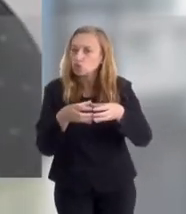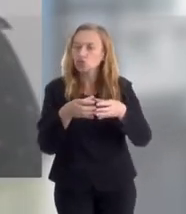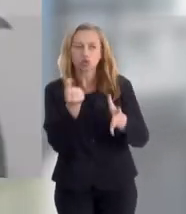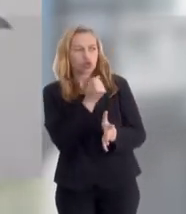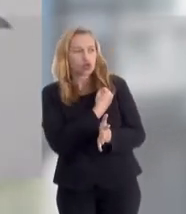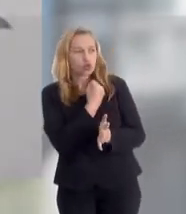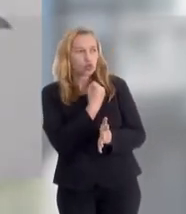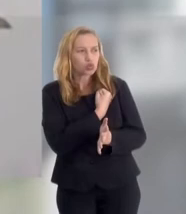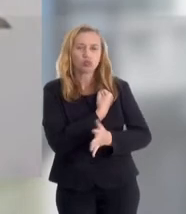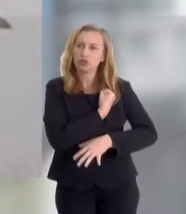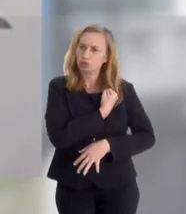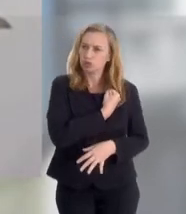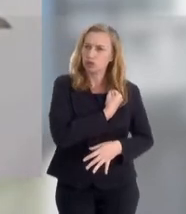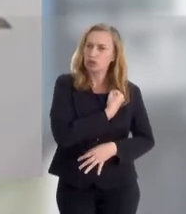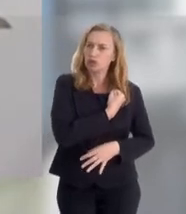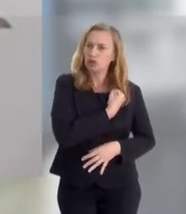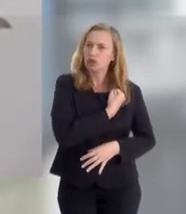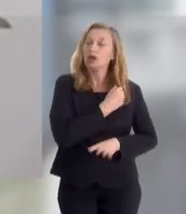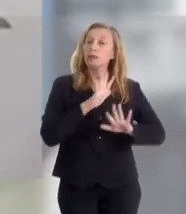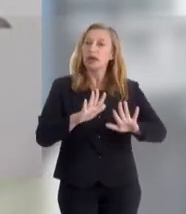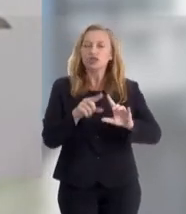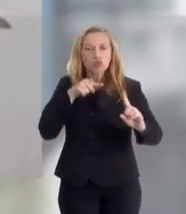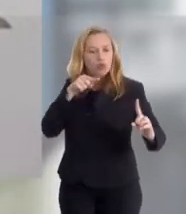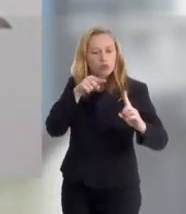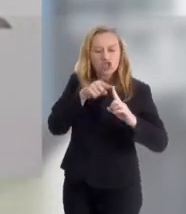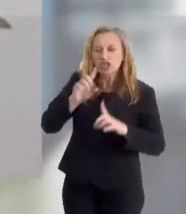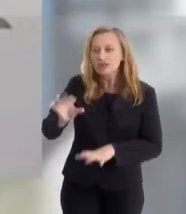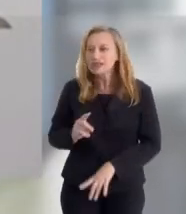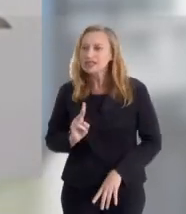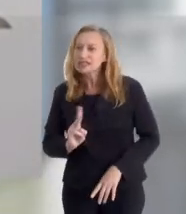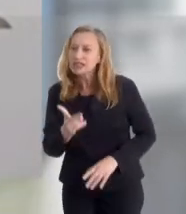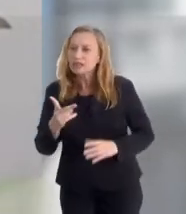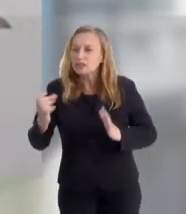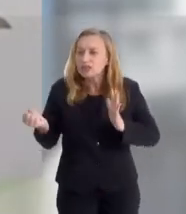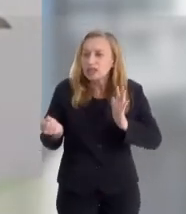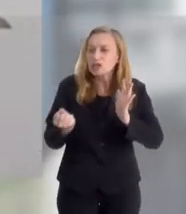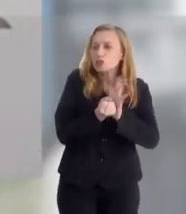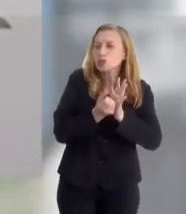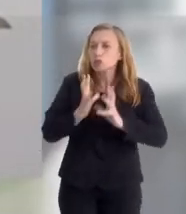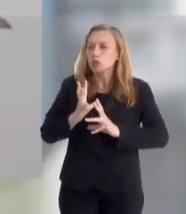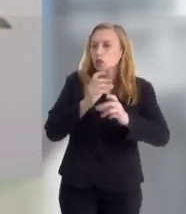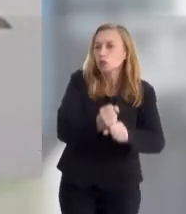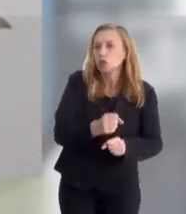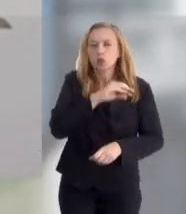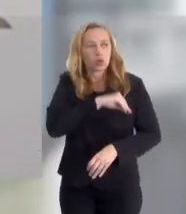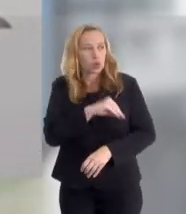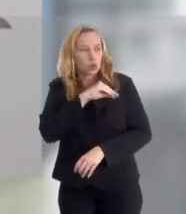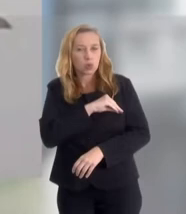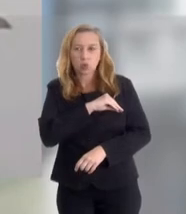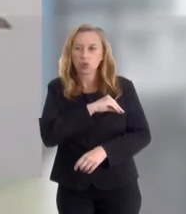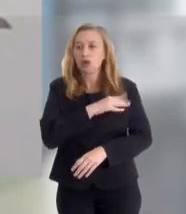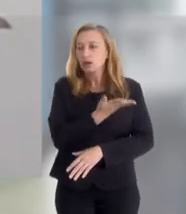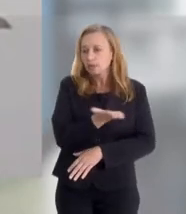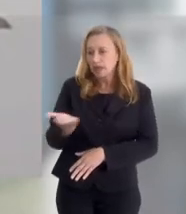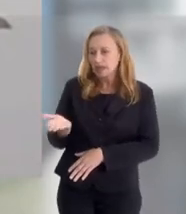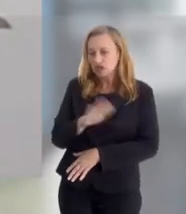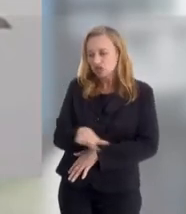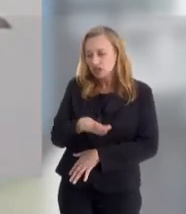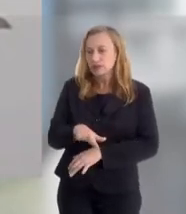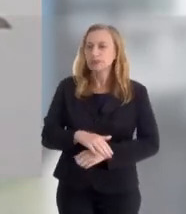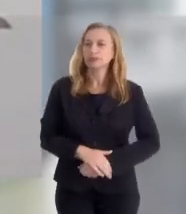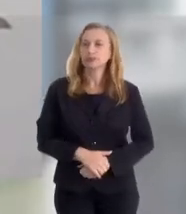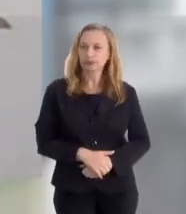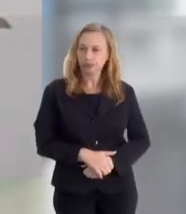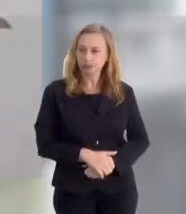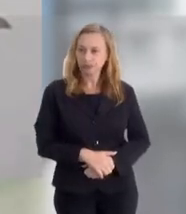um conjunto de dados, mas com o objetivo sempre de calcular o impacto econômico e financeiro para